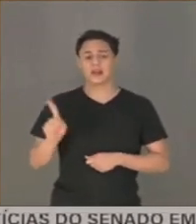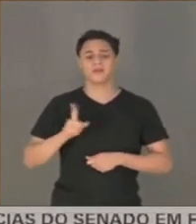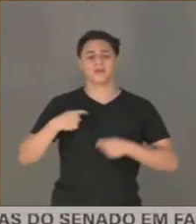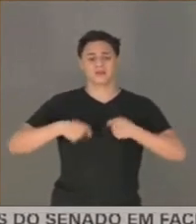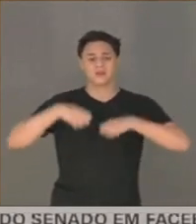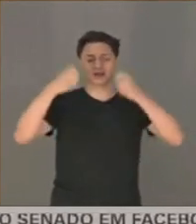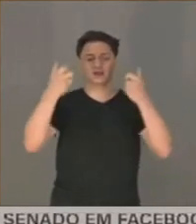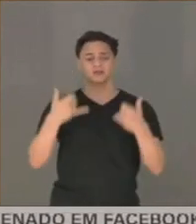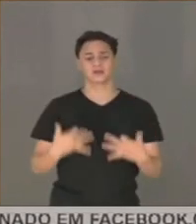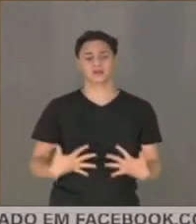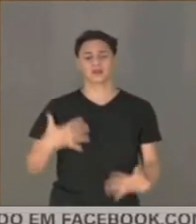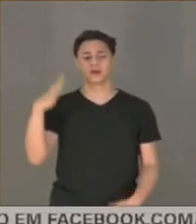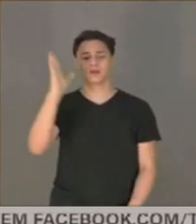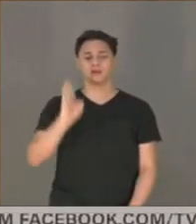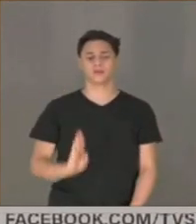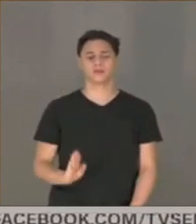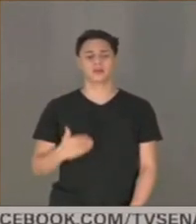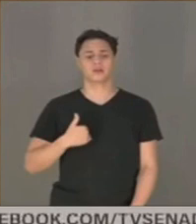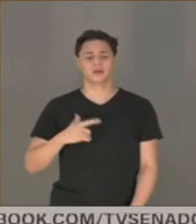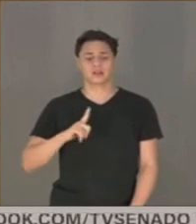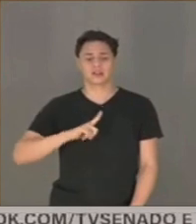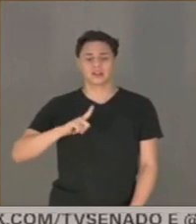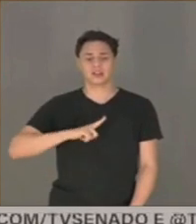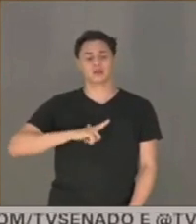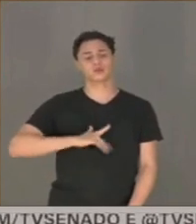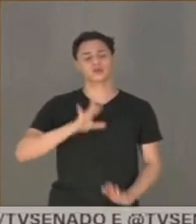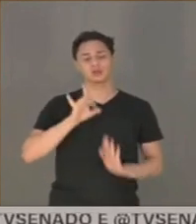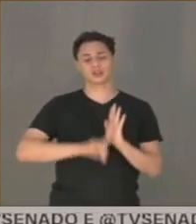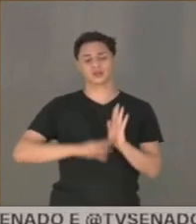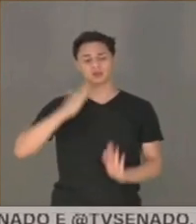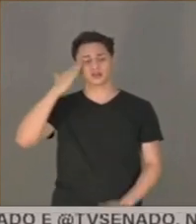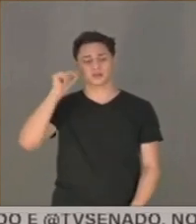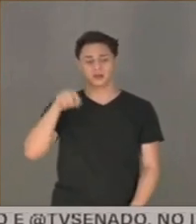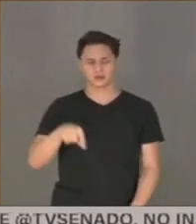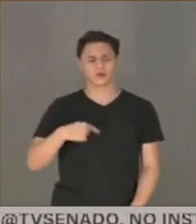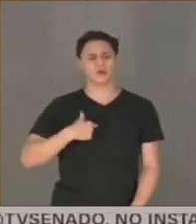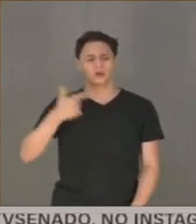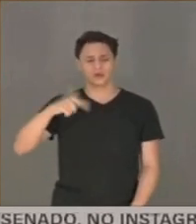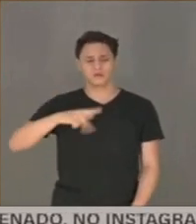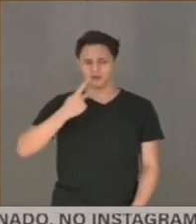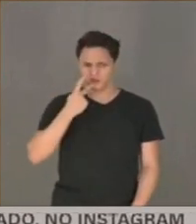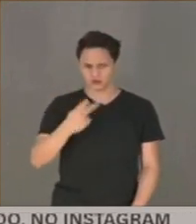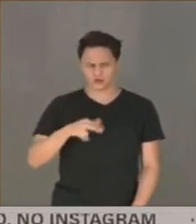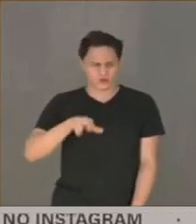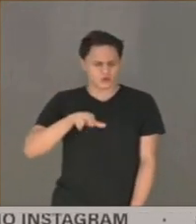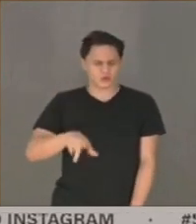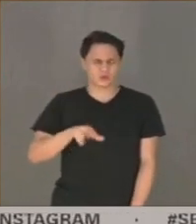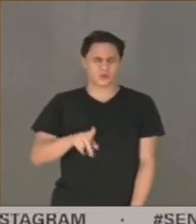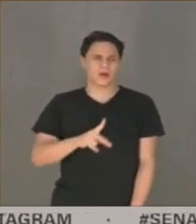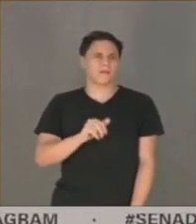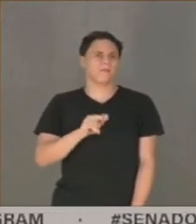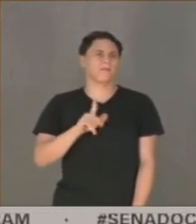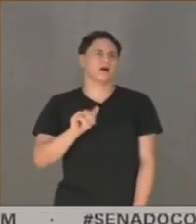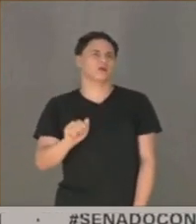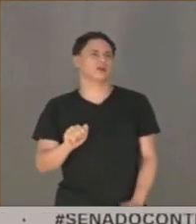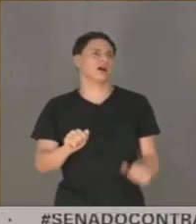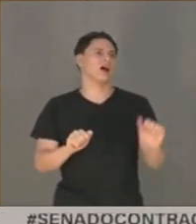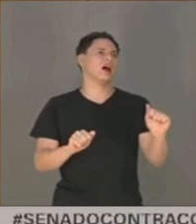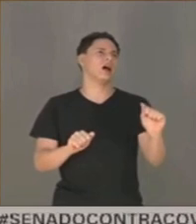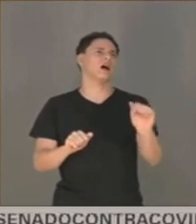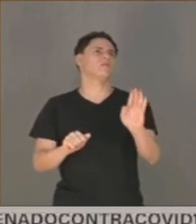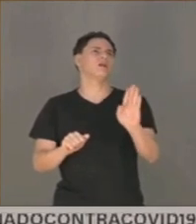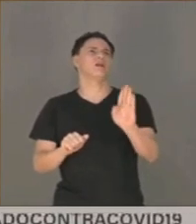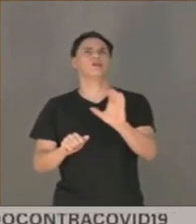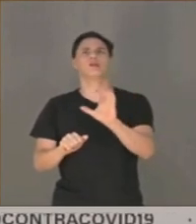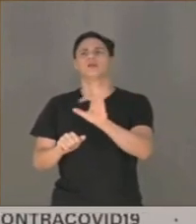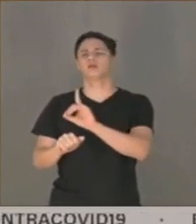O Brasil tem o direito de saber isso. E volto a falar, isso não é uma pauta de um partido A, B ou C. Essa é a